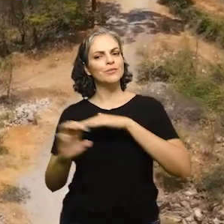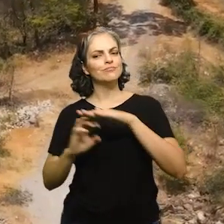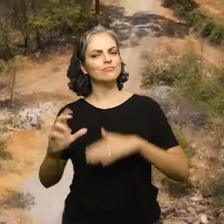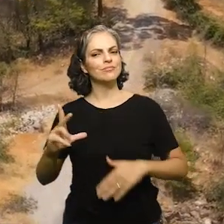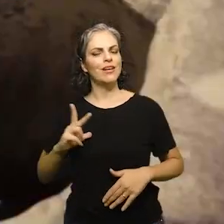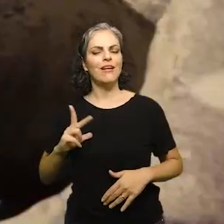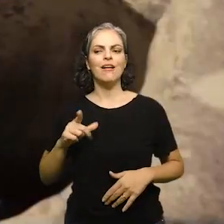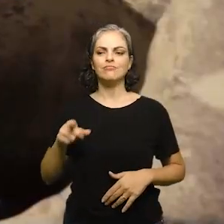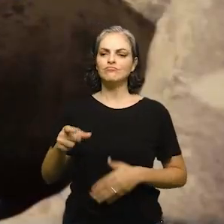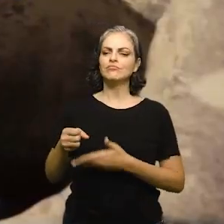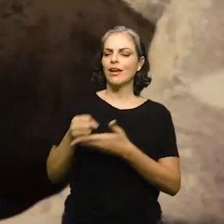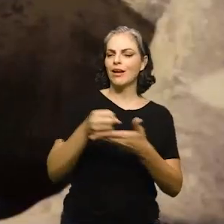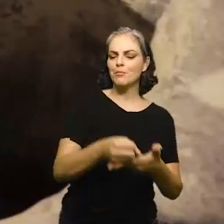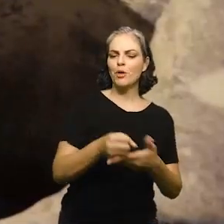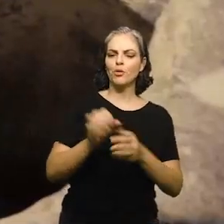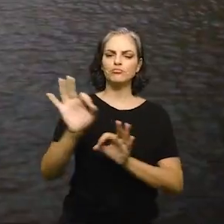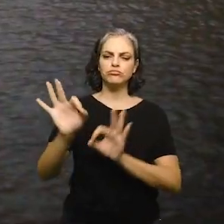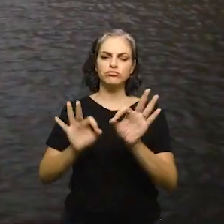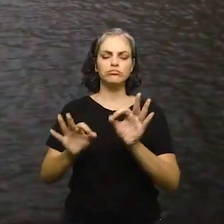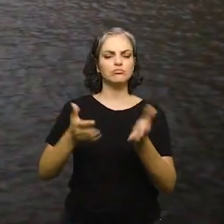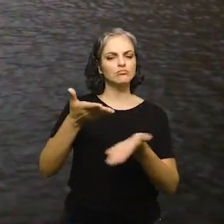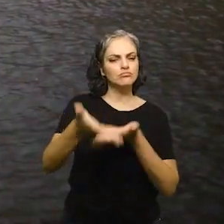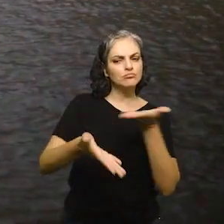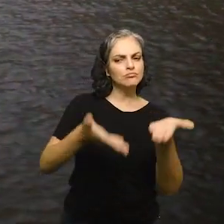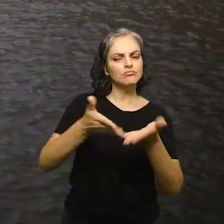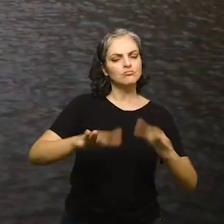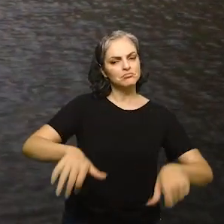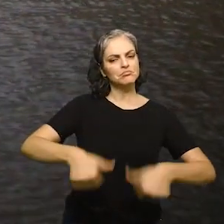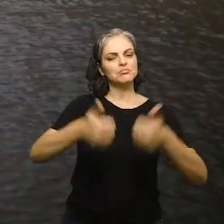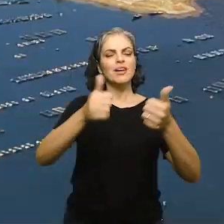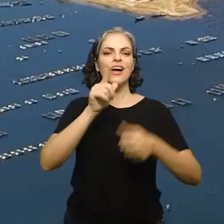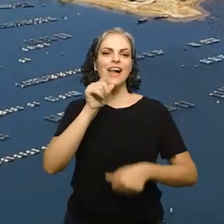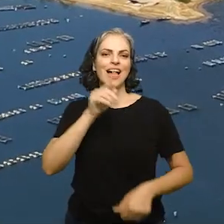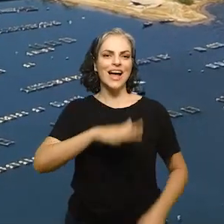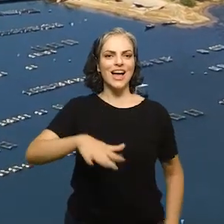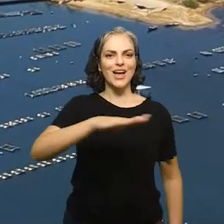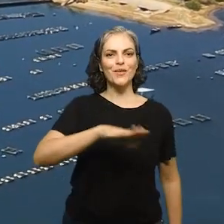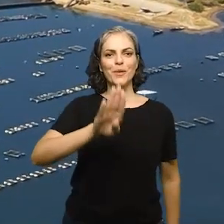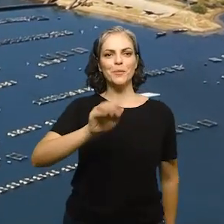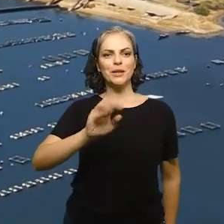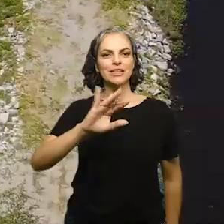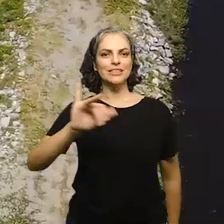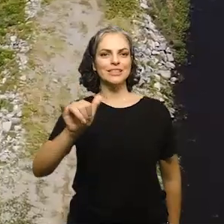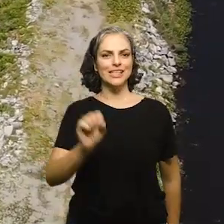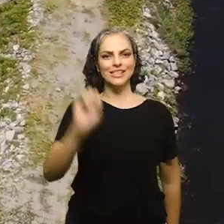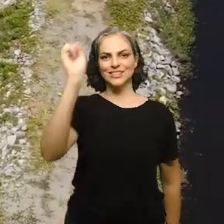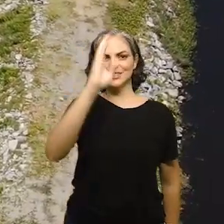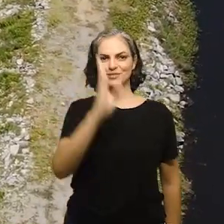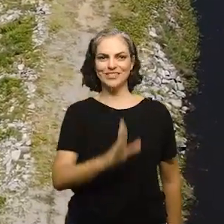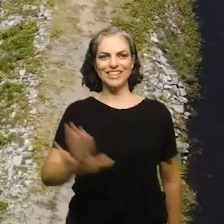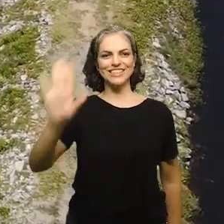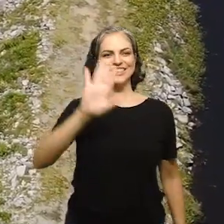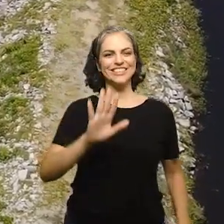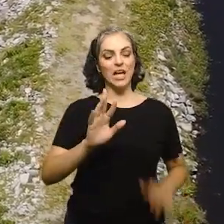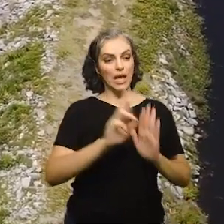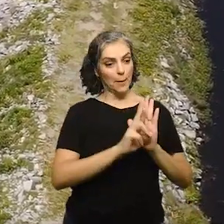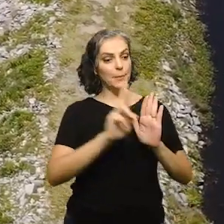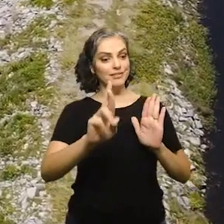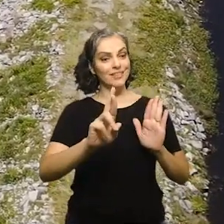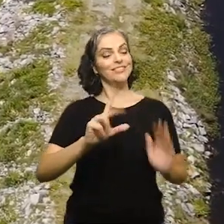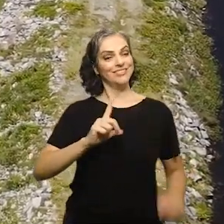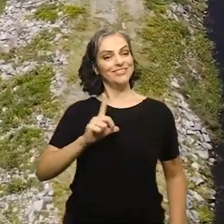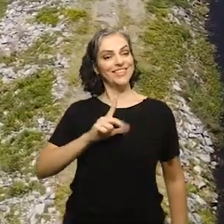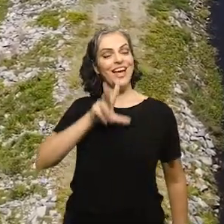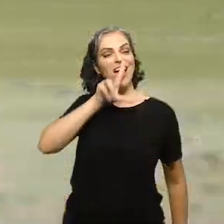públicas ou privadas que patrocinam, executam ou apoiam projetos de revitalização de bacias hidrográficas pelo Brasil.